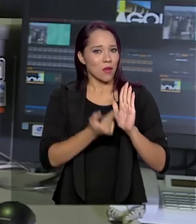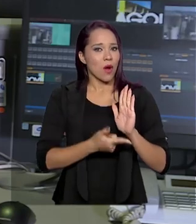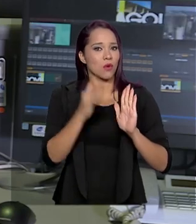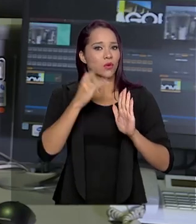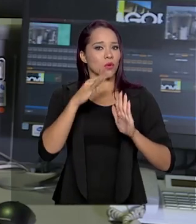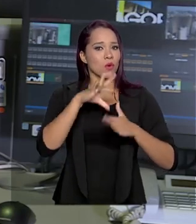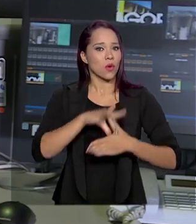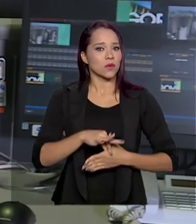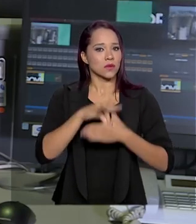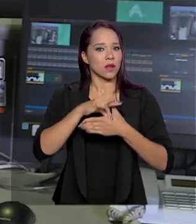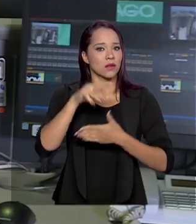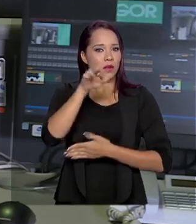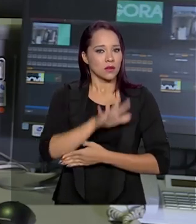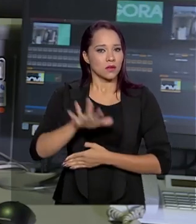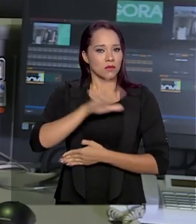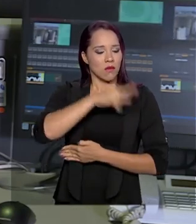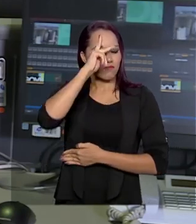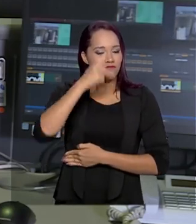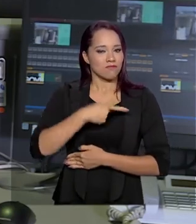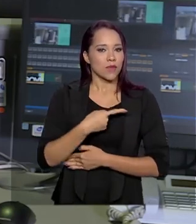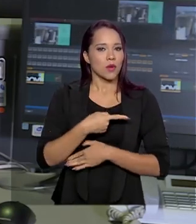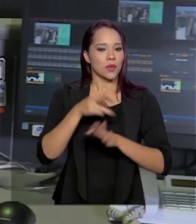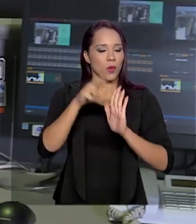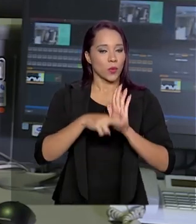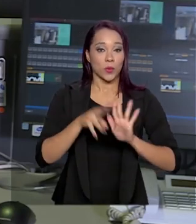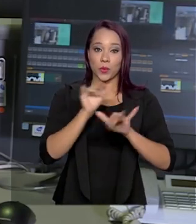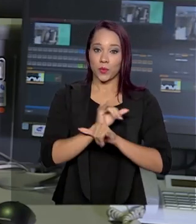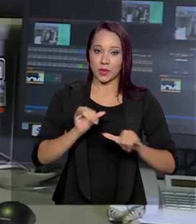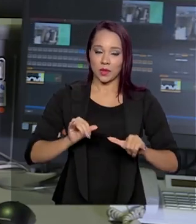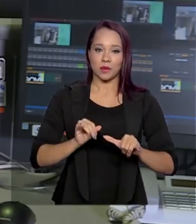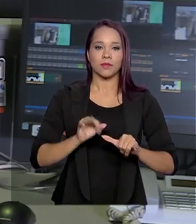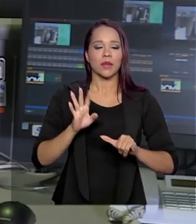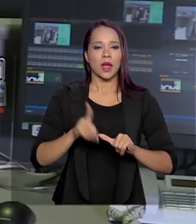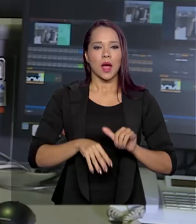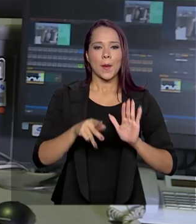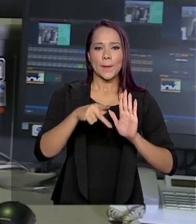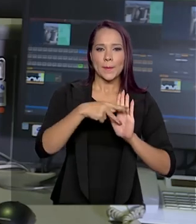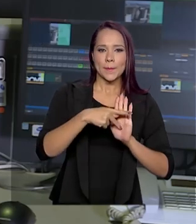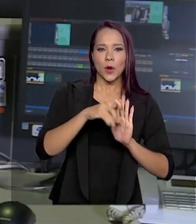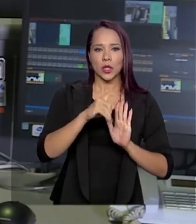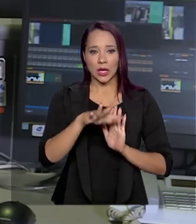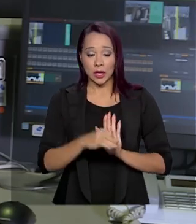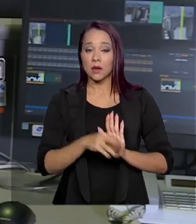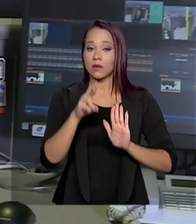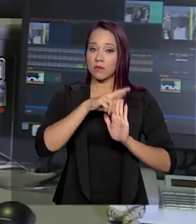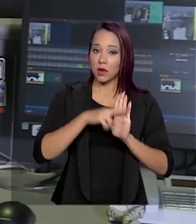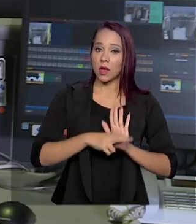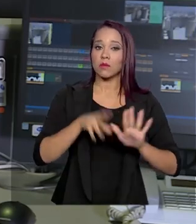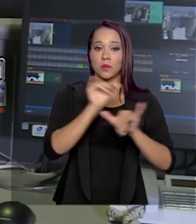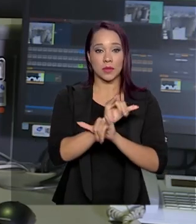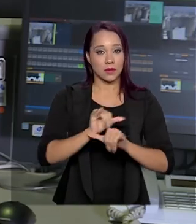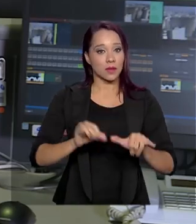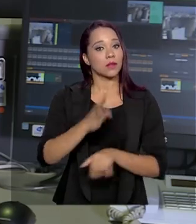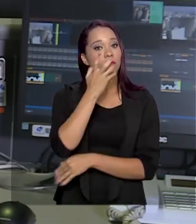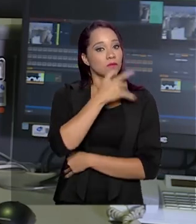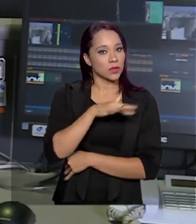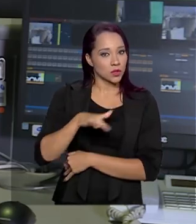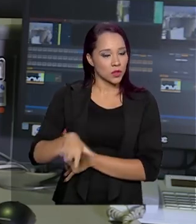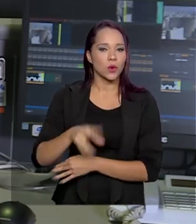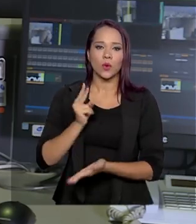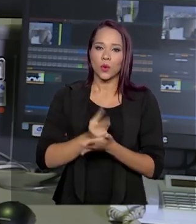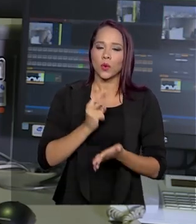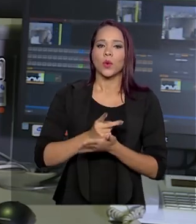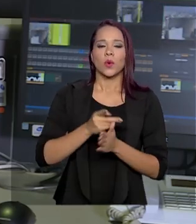Nacional de Autorregulação Publicitária. A portaria com regras para a publicidade infantil está em